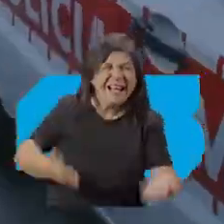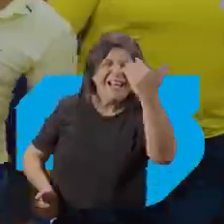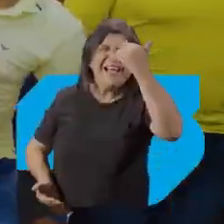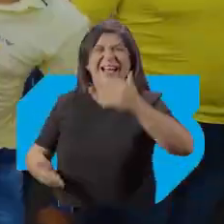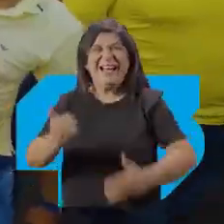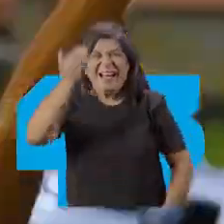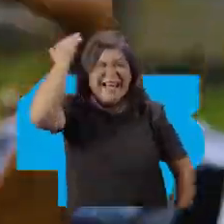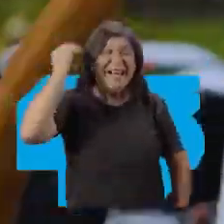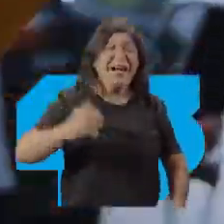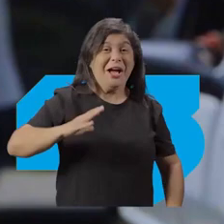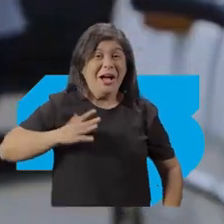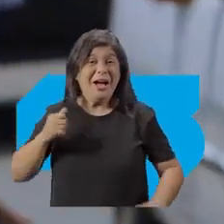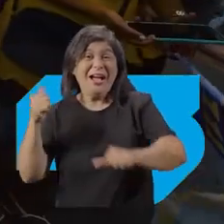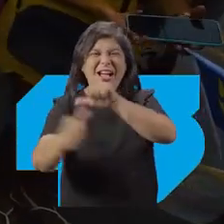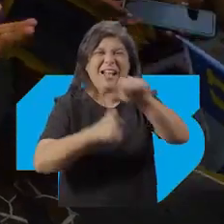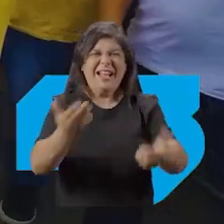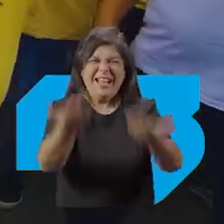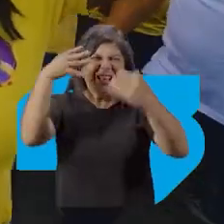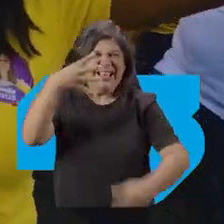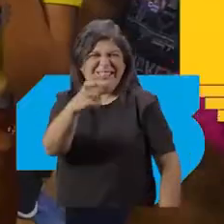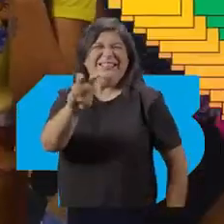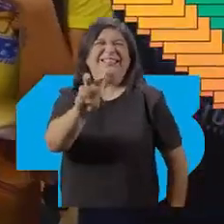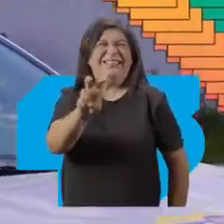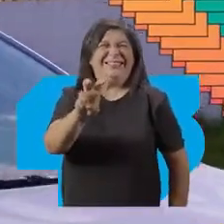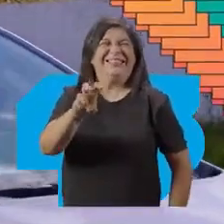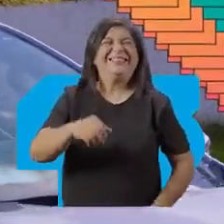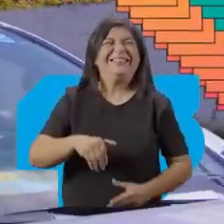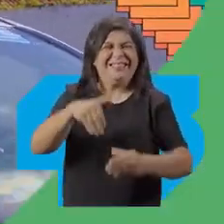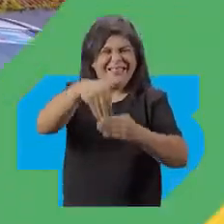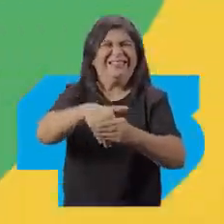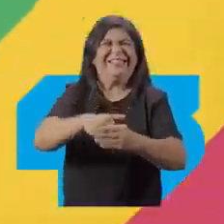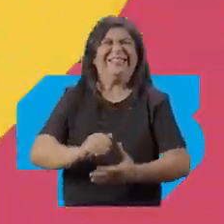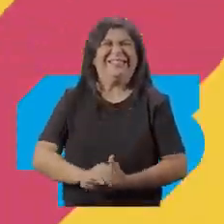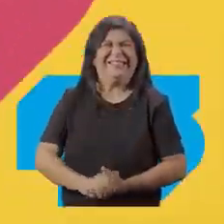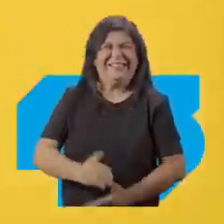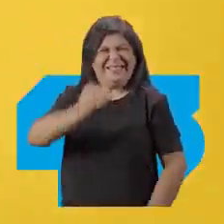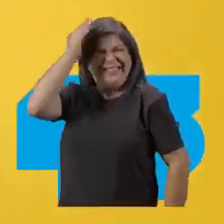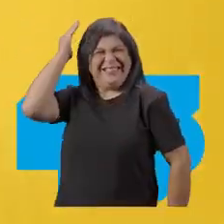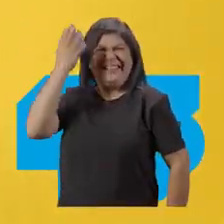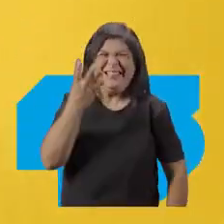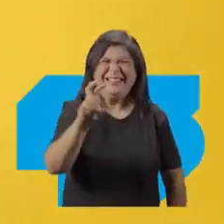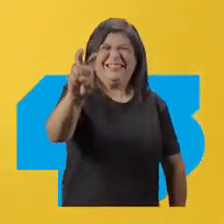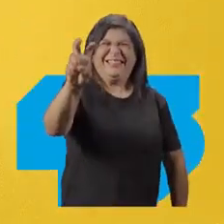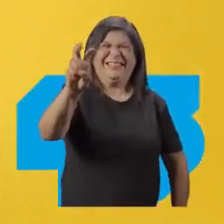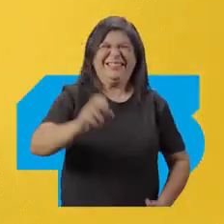Com coragem pra mudar Venha pro 45 Pedro!